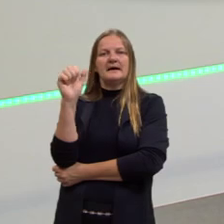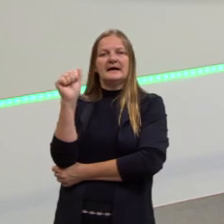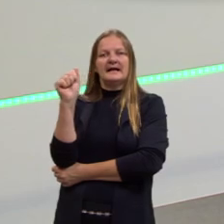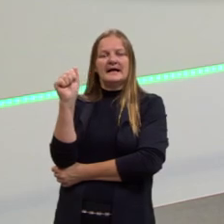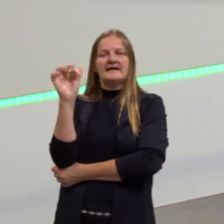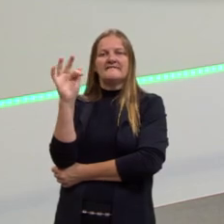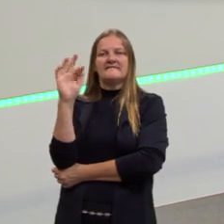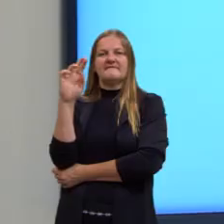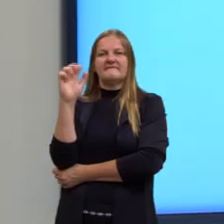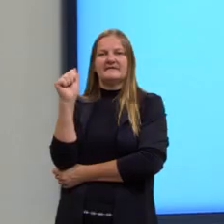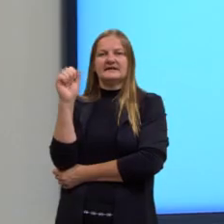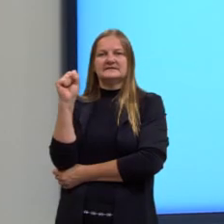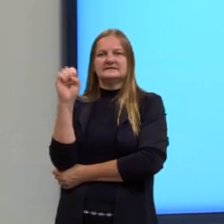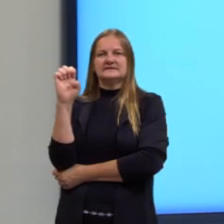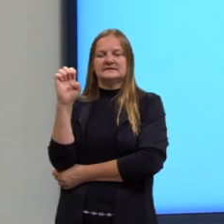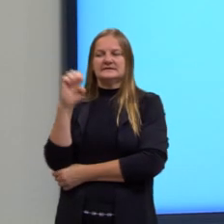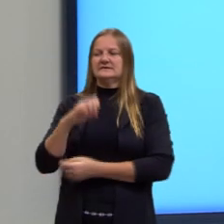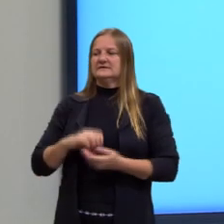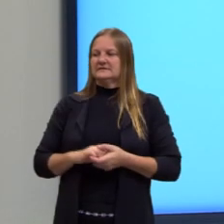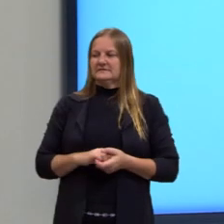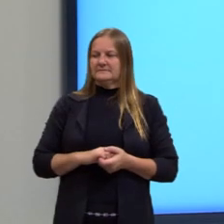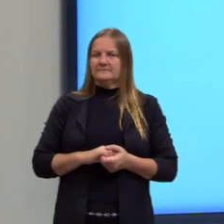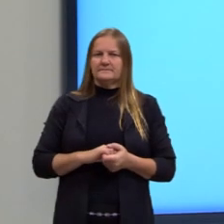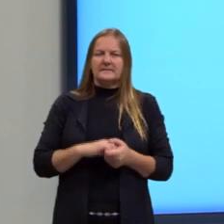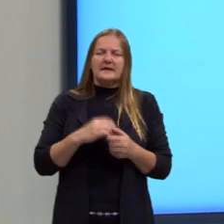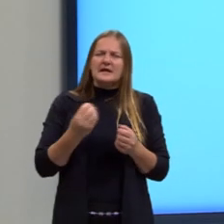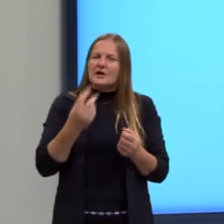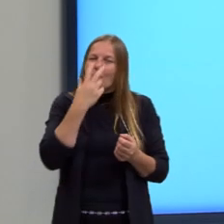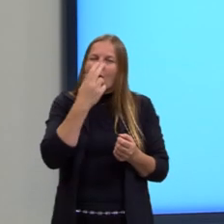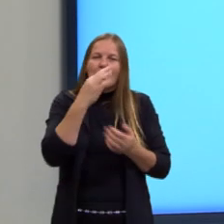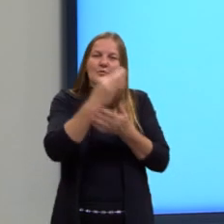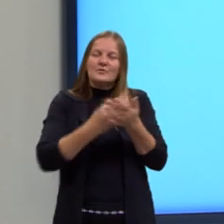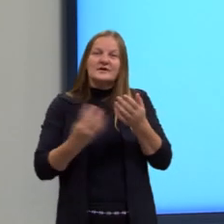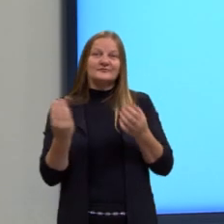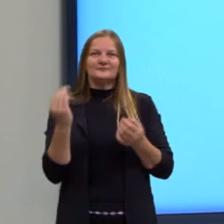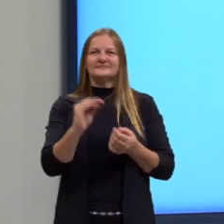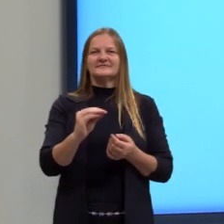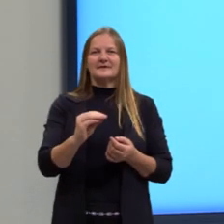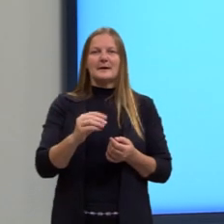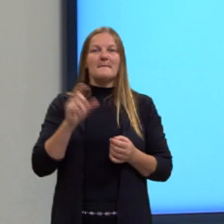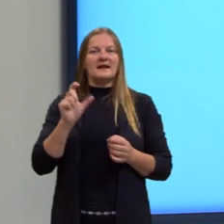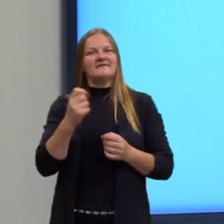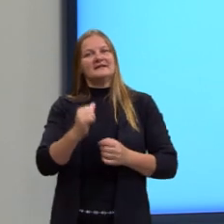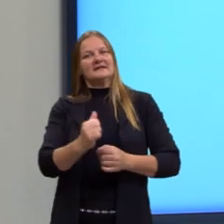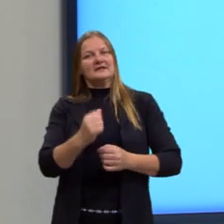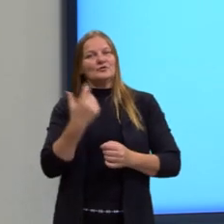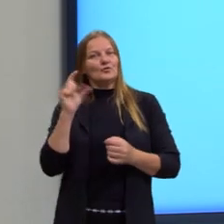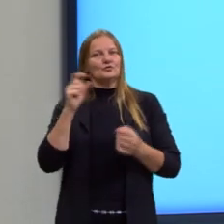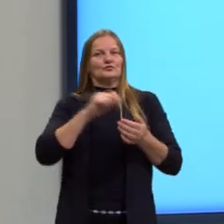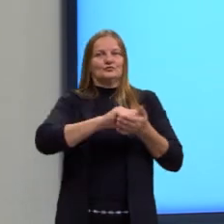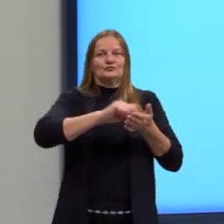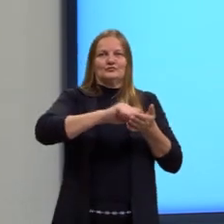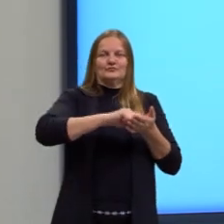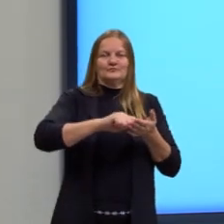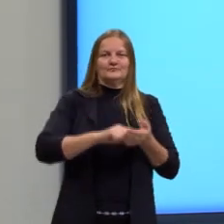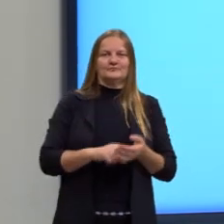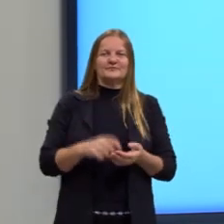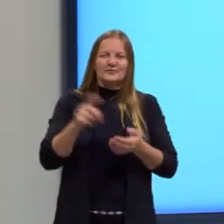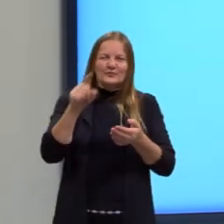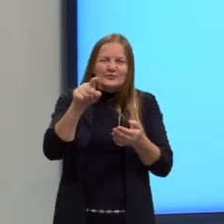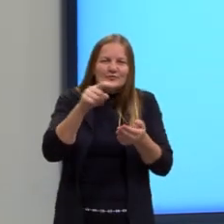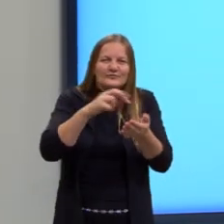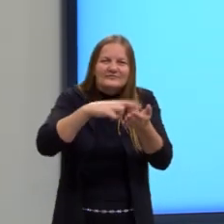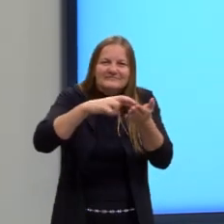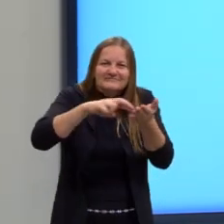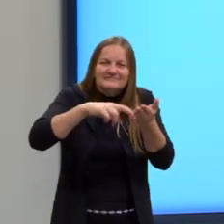é a reprodução de outro texto, mas com as palavras do autor. Então, tu está lá fazendo a tua redação do